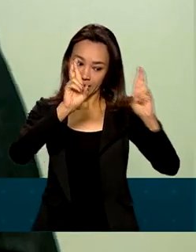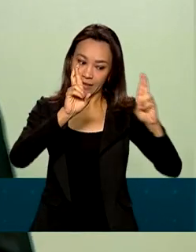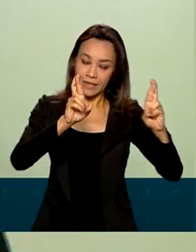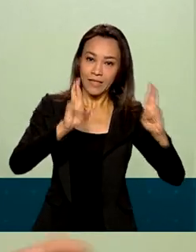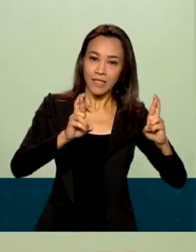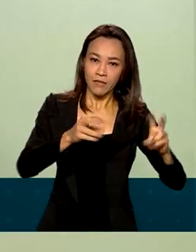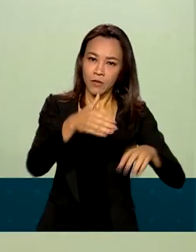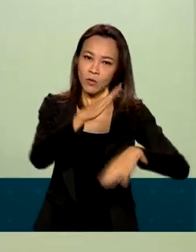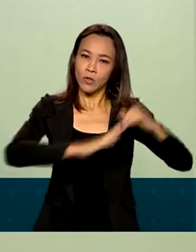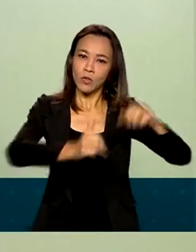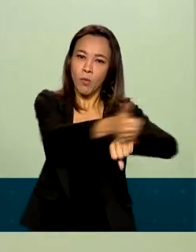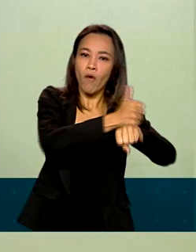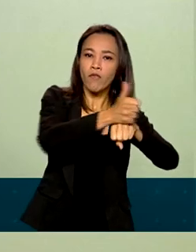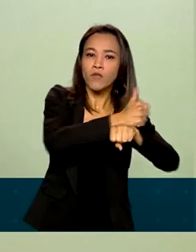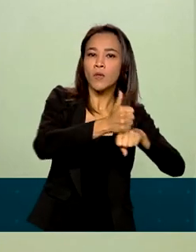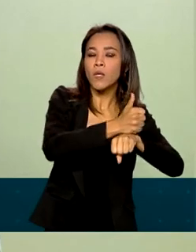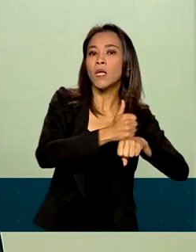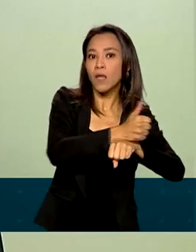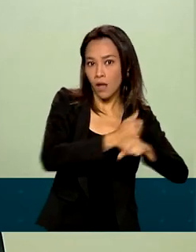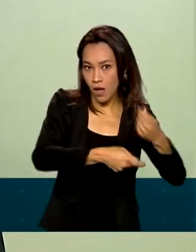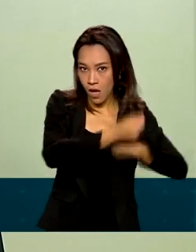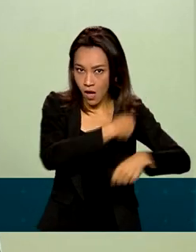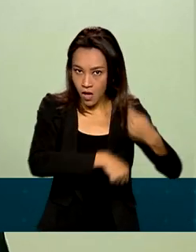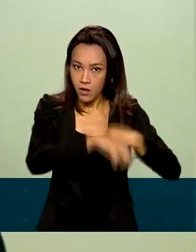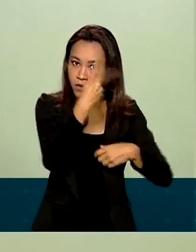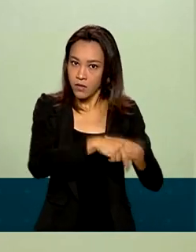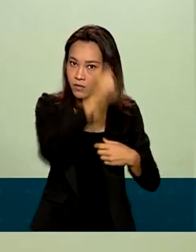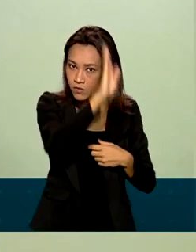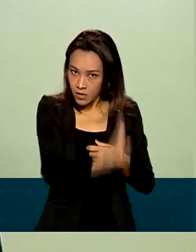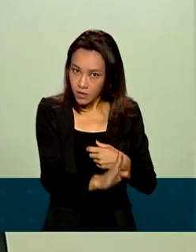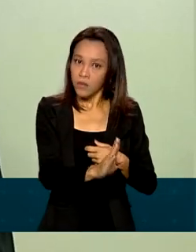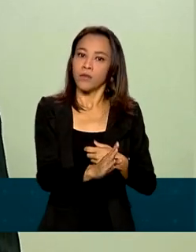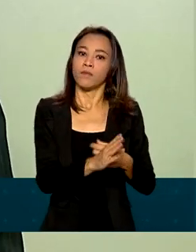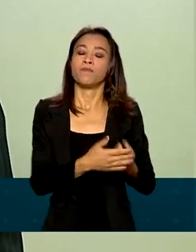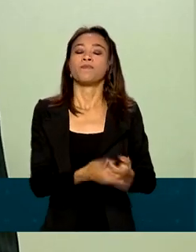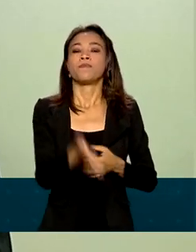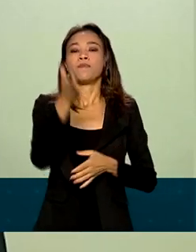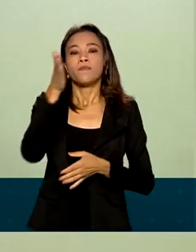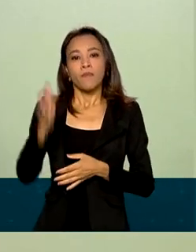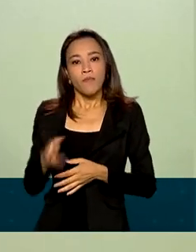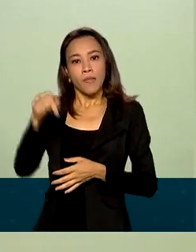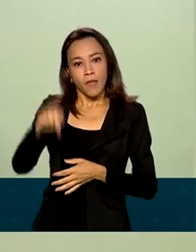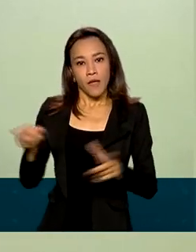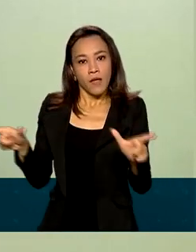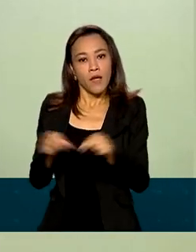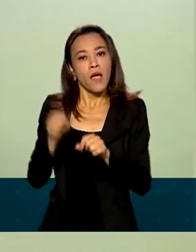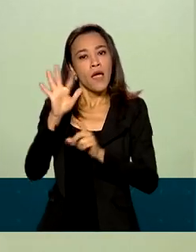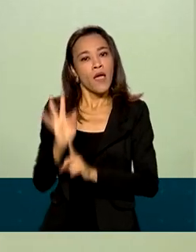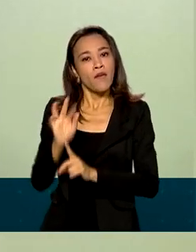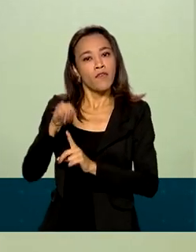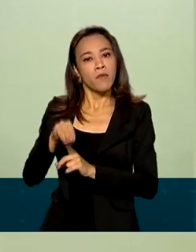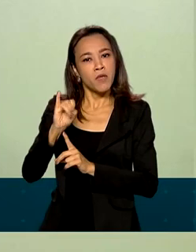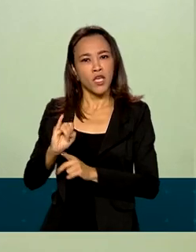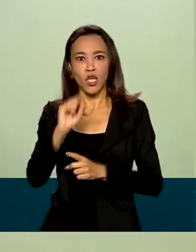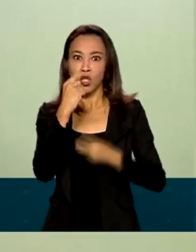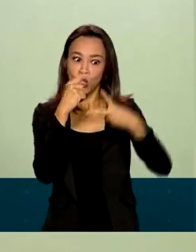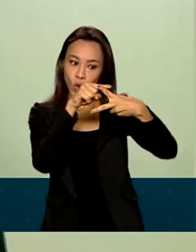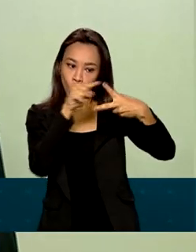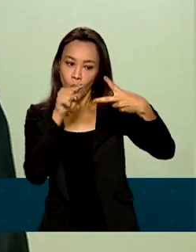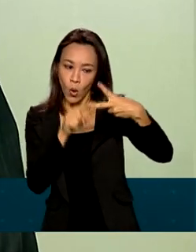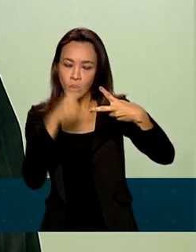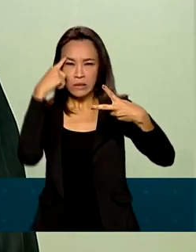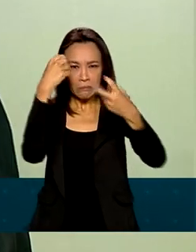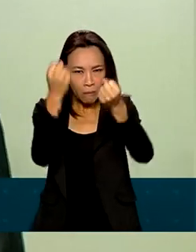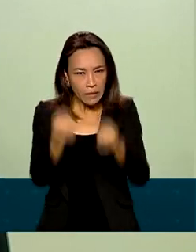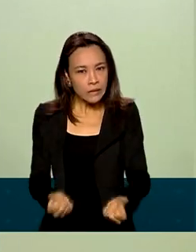brasileiros, segundo o último boletim FOX. Para o Fundo Monetário Internacional, dois motivos pesaram nessa decisão de rever